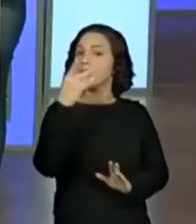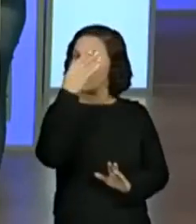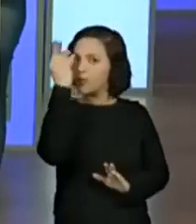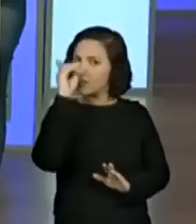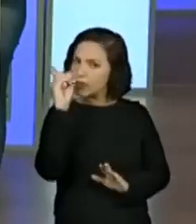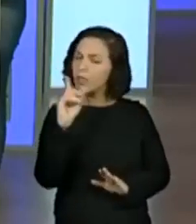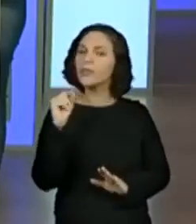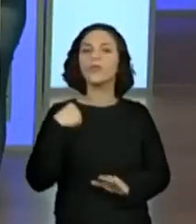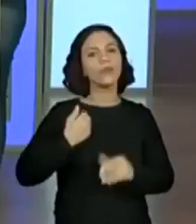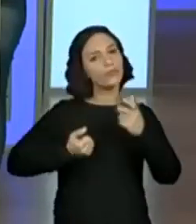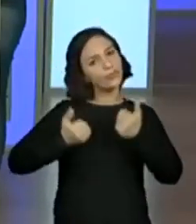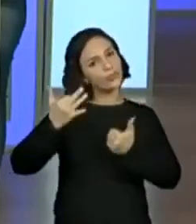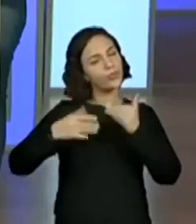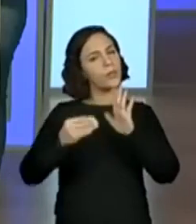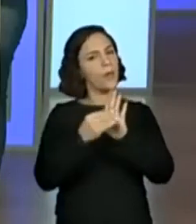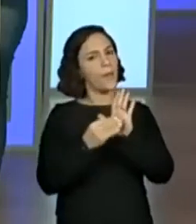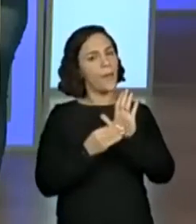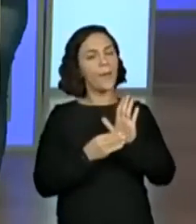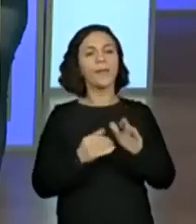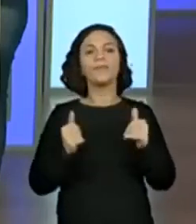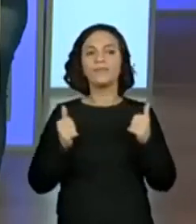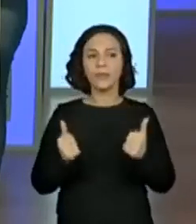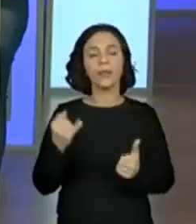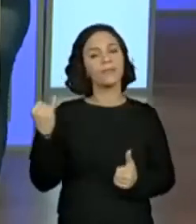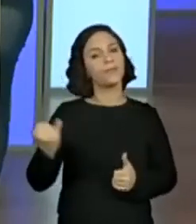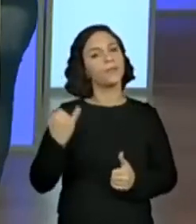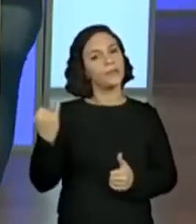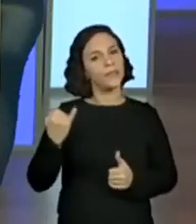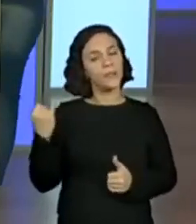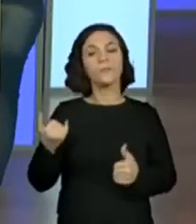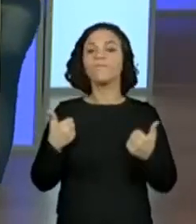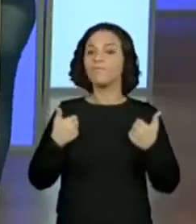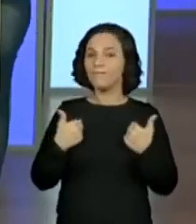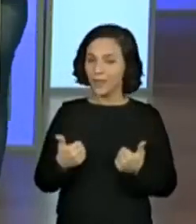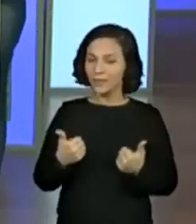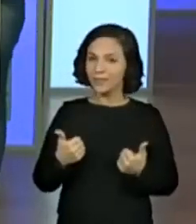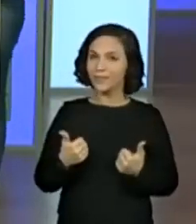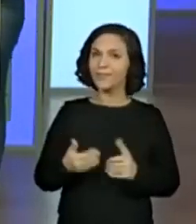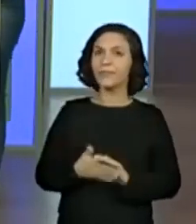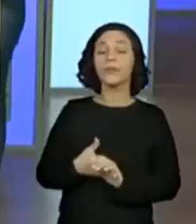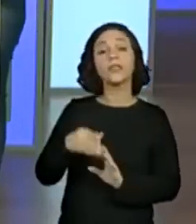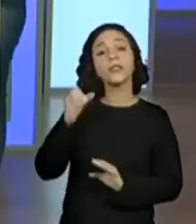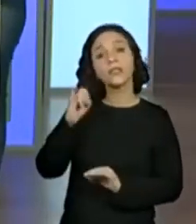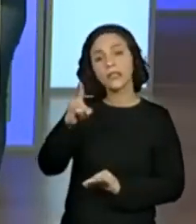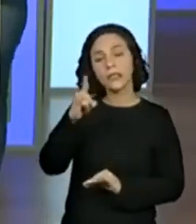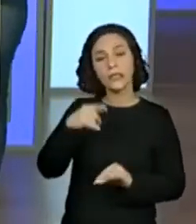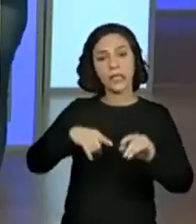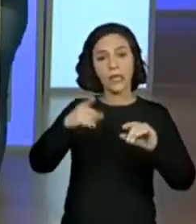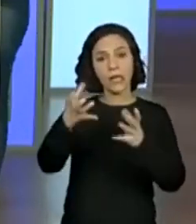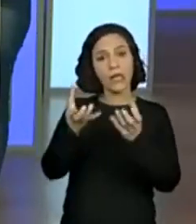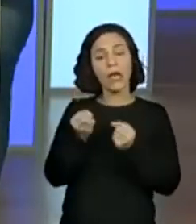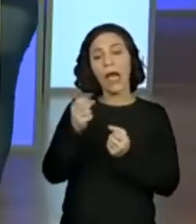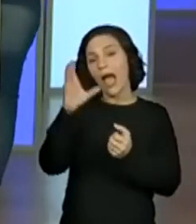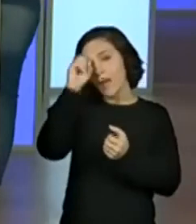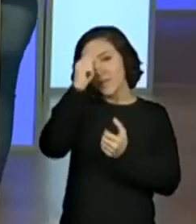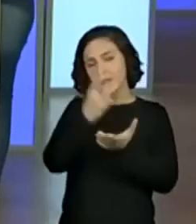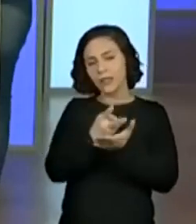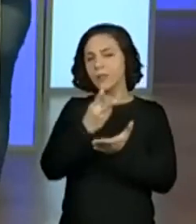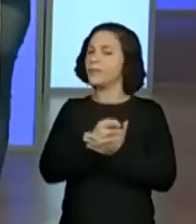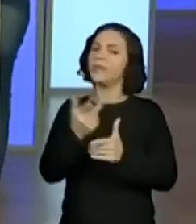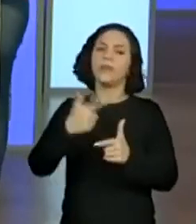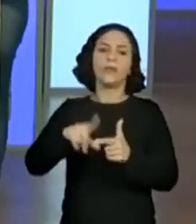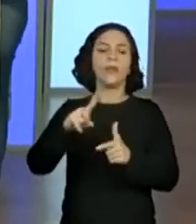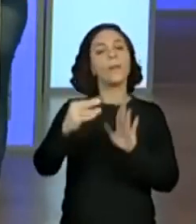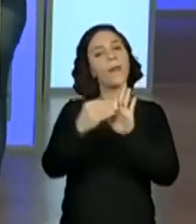tudo que a gente está trabalhando aqui com vocês. Porque isso é super importante. Com certeza. Mesmo quem esteja sem o material do Aprender Sempre, o